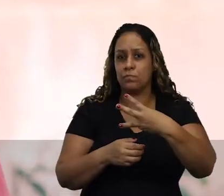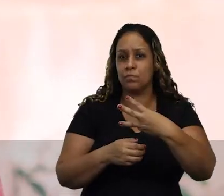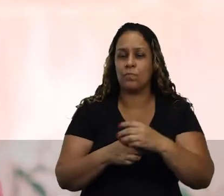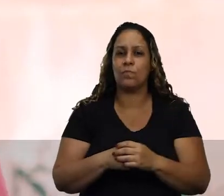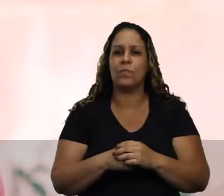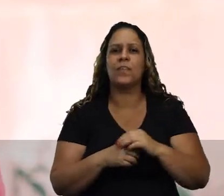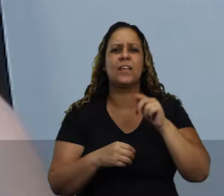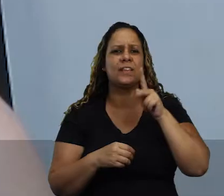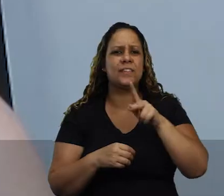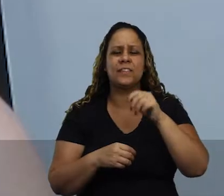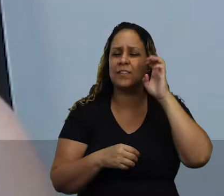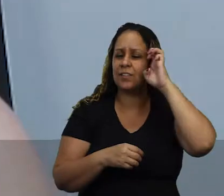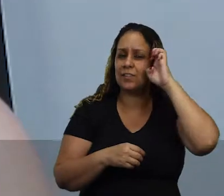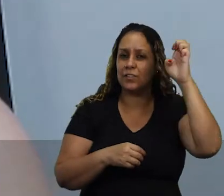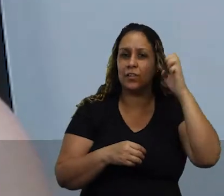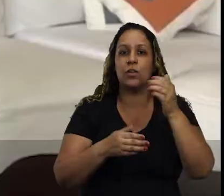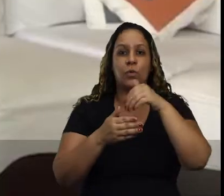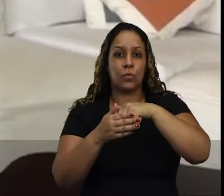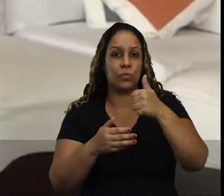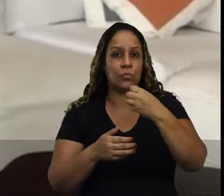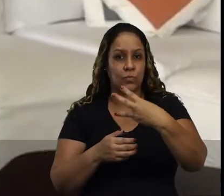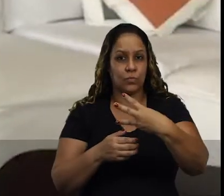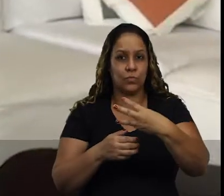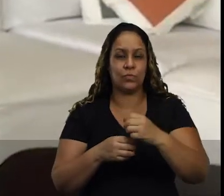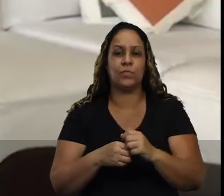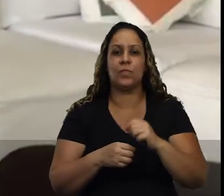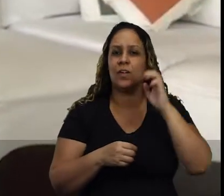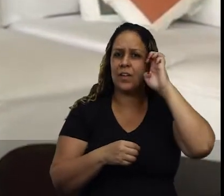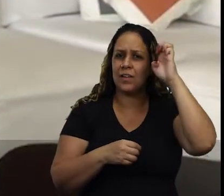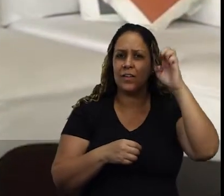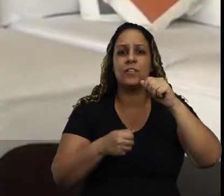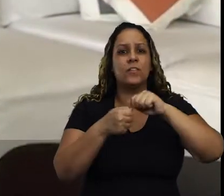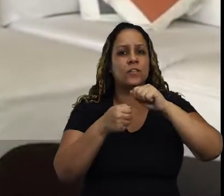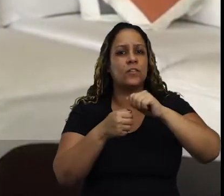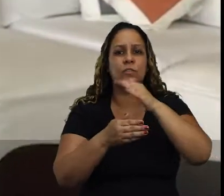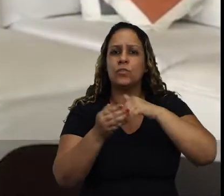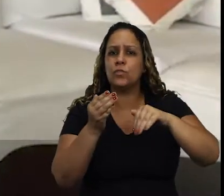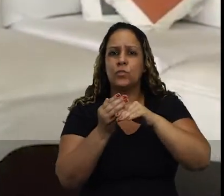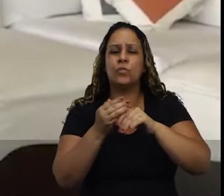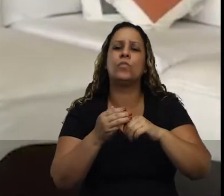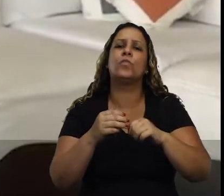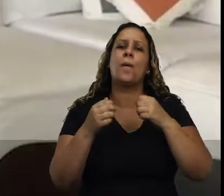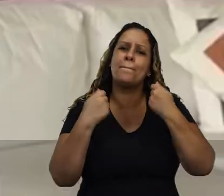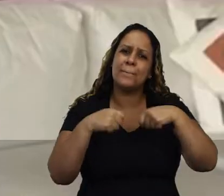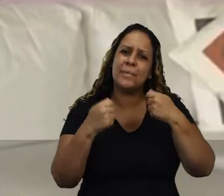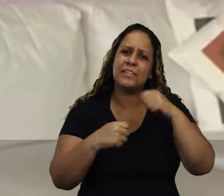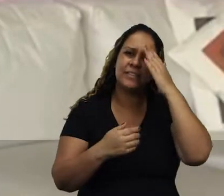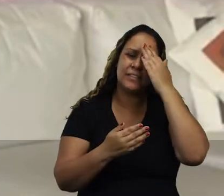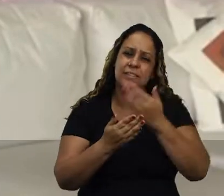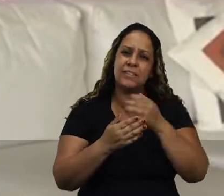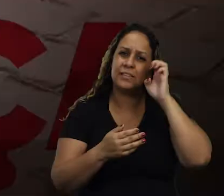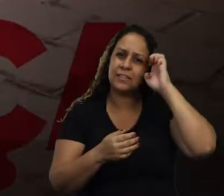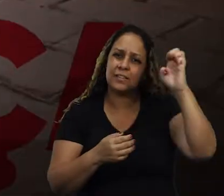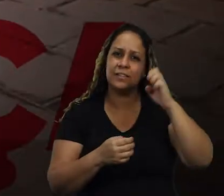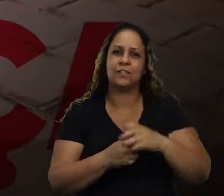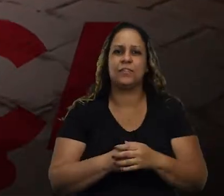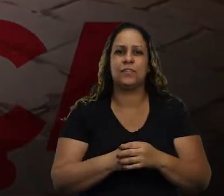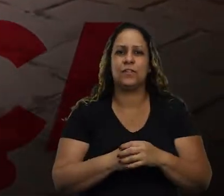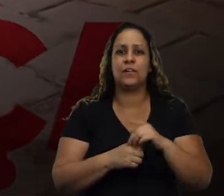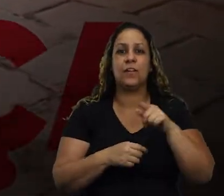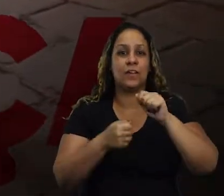É Edinho na cabeça. Eu vou votar 13. Edinho que está fazendo tudo isso. Merece nosso voto. Eu voto nele.